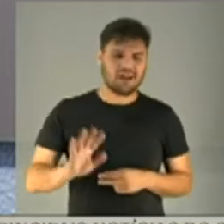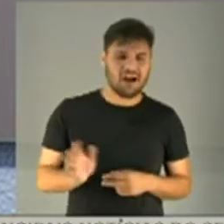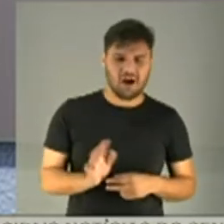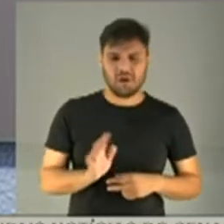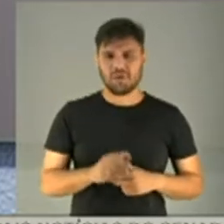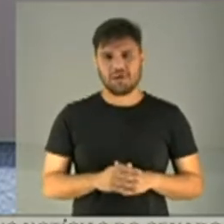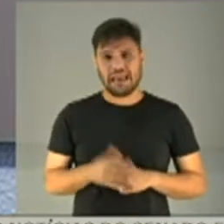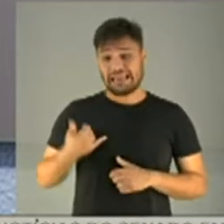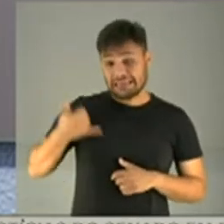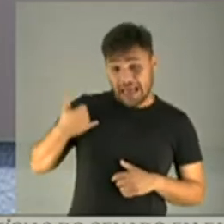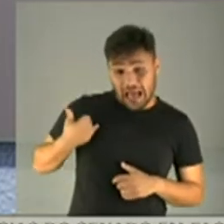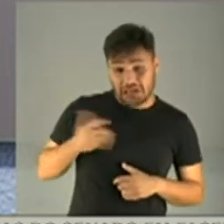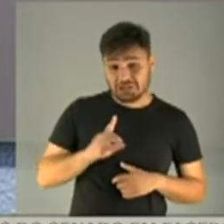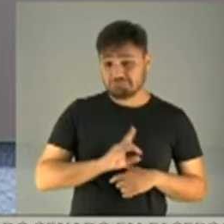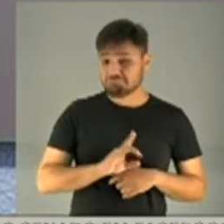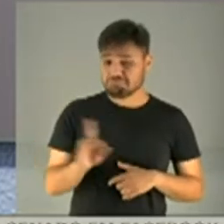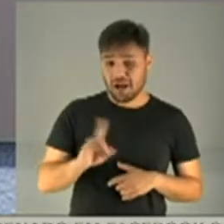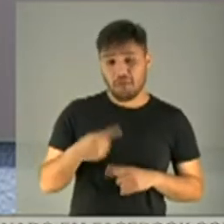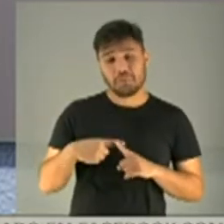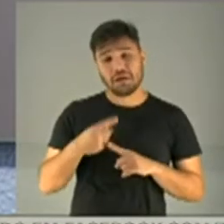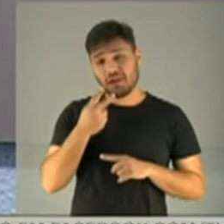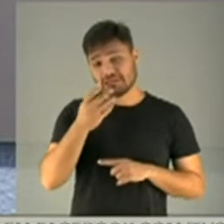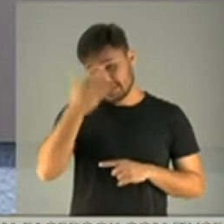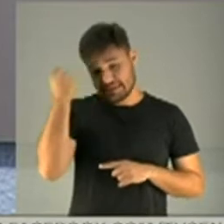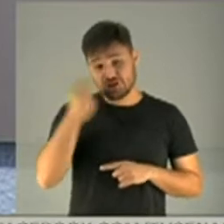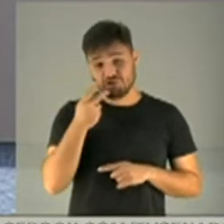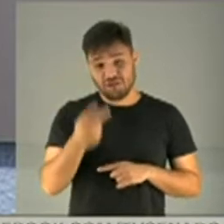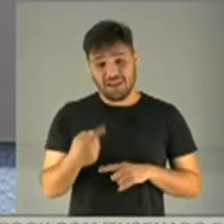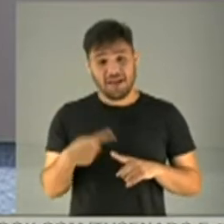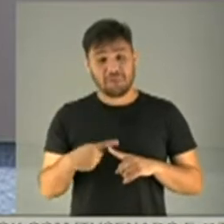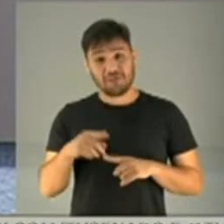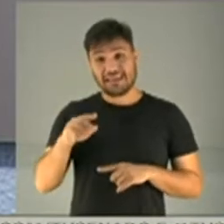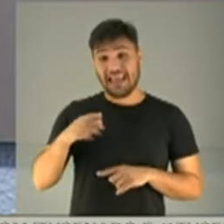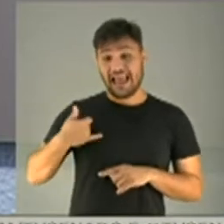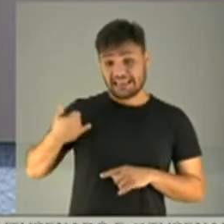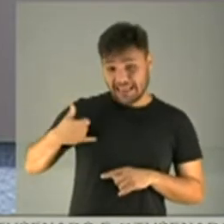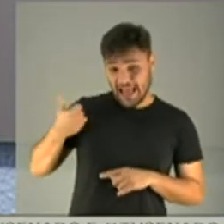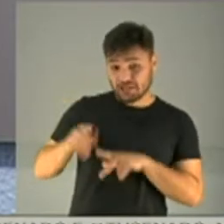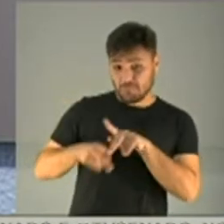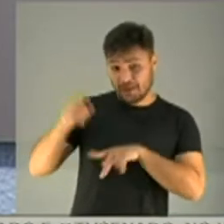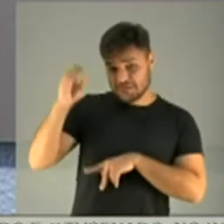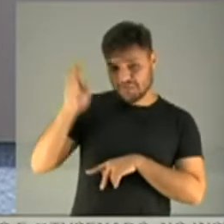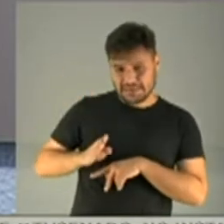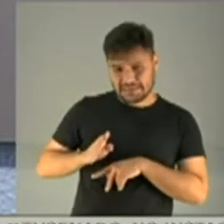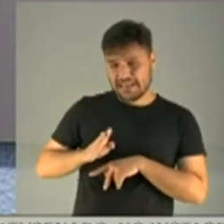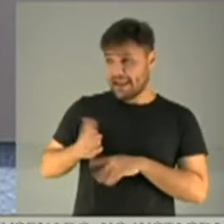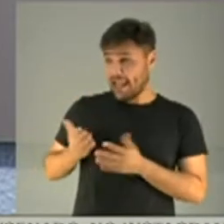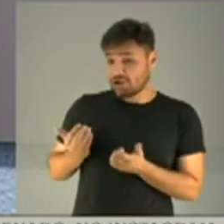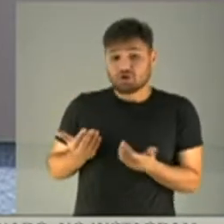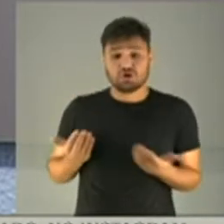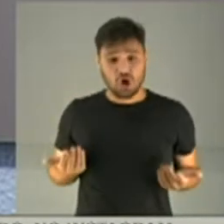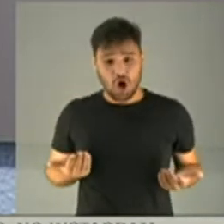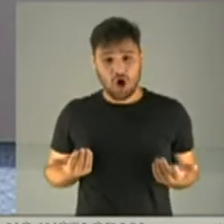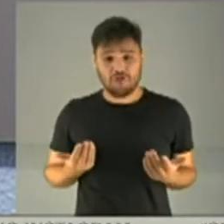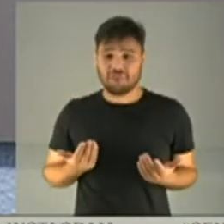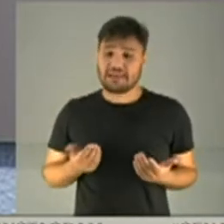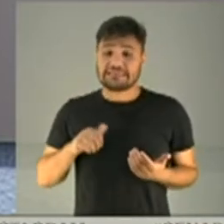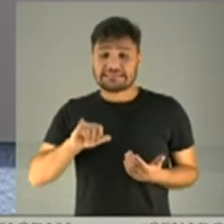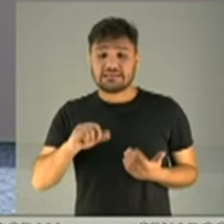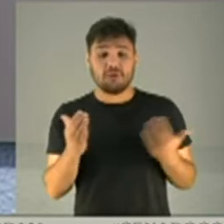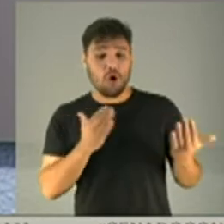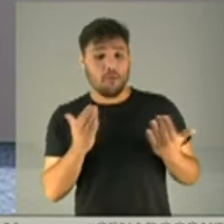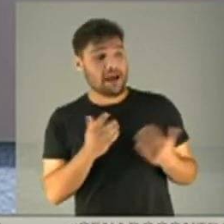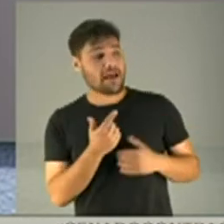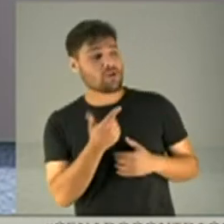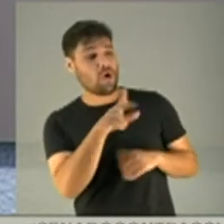pirâmide etária da população que eu me esqueci de falar. Ao contrário, a pirâmide etária da população brasileira é um pouco mais jovem do que a pirâmide etária do